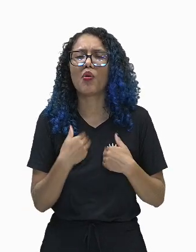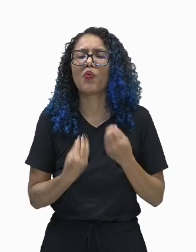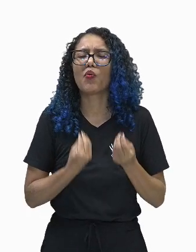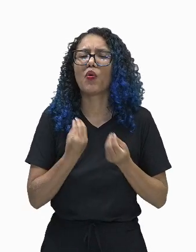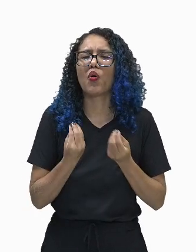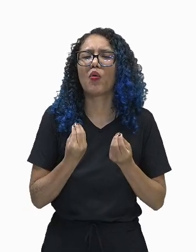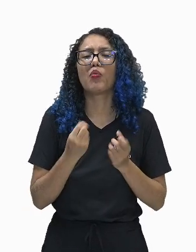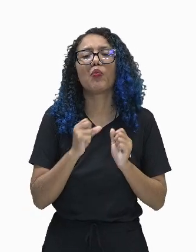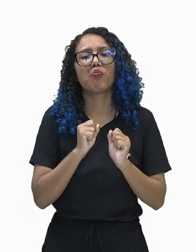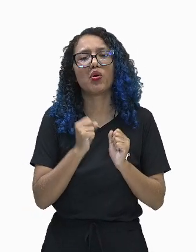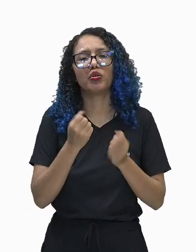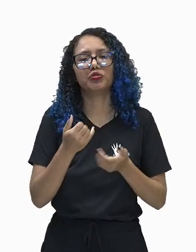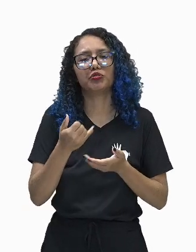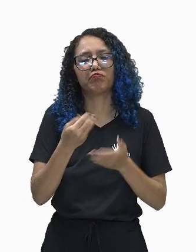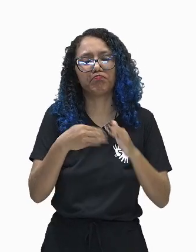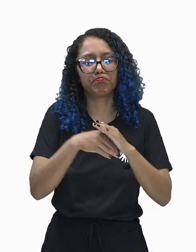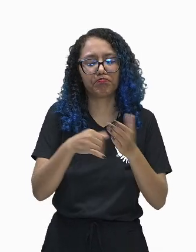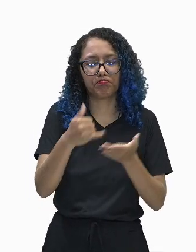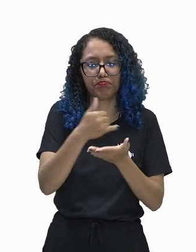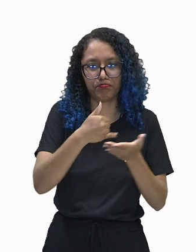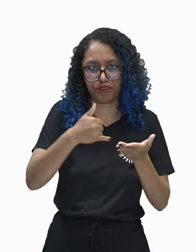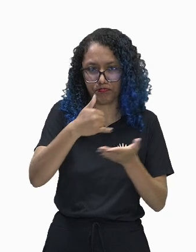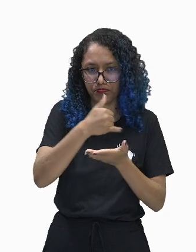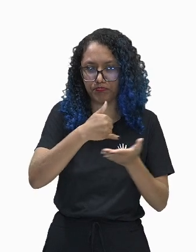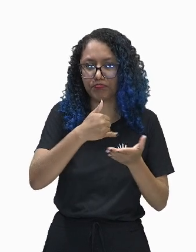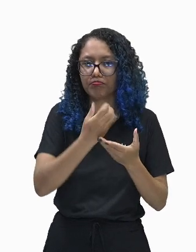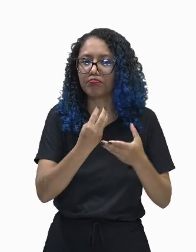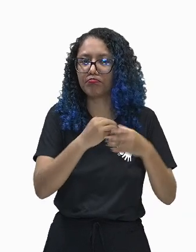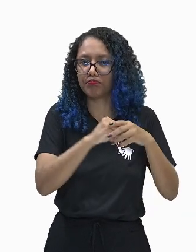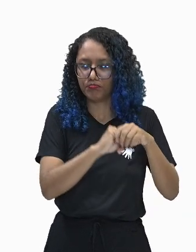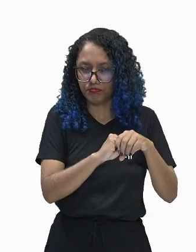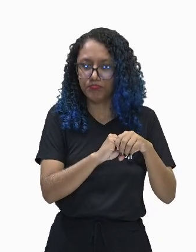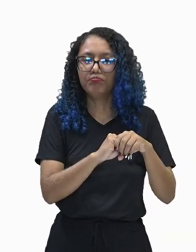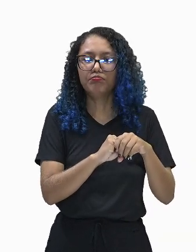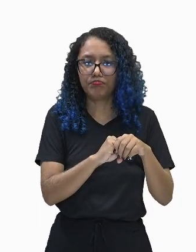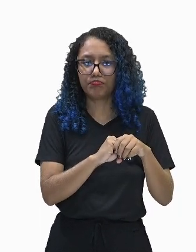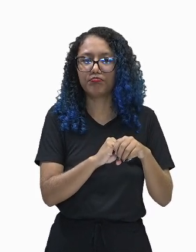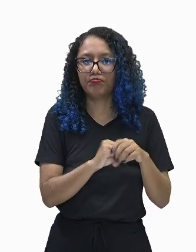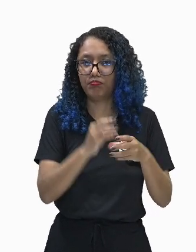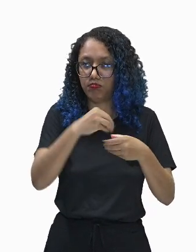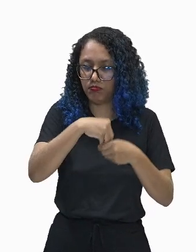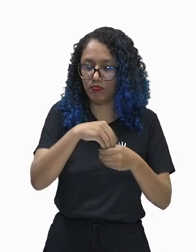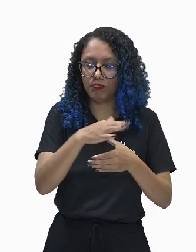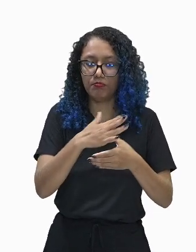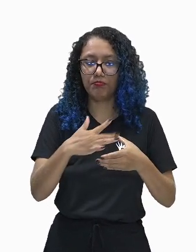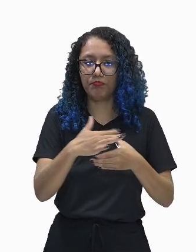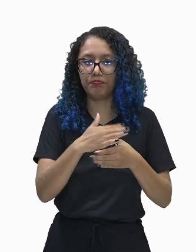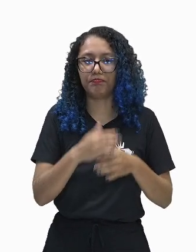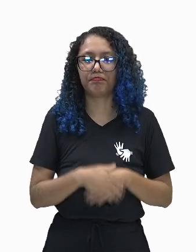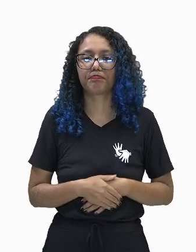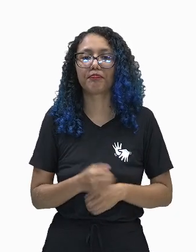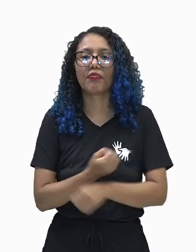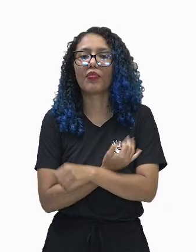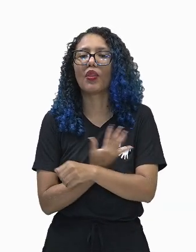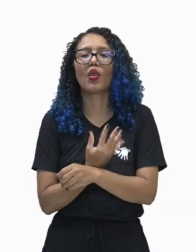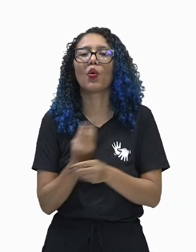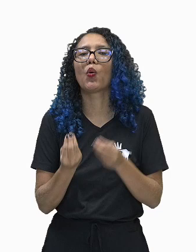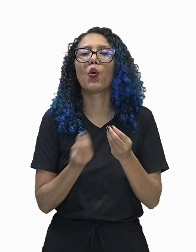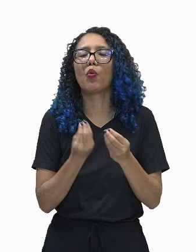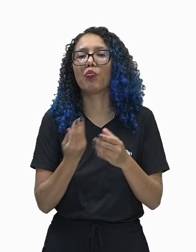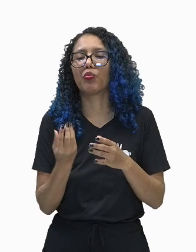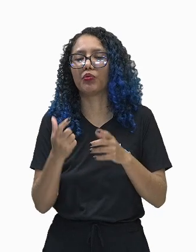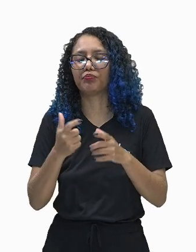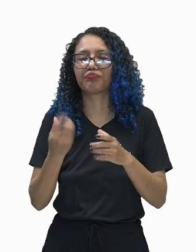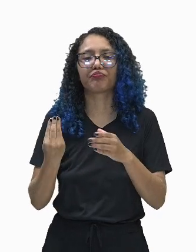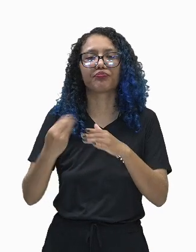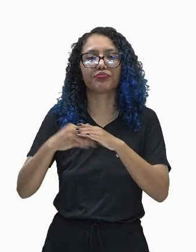lipídios, armazenadas em gorduras, em gotículas de gordura dispersas no citoplasma. E na célula vegetal, estarão